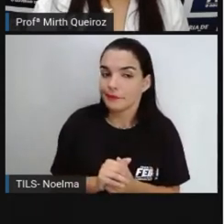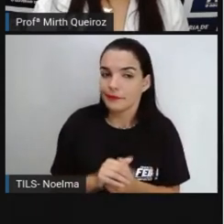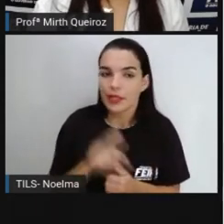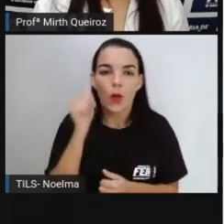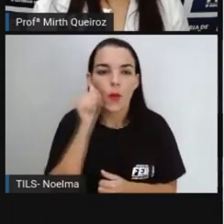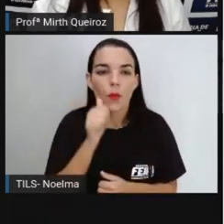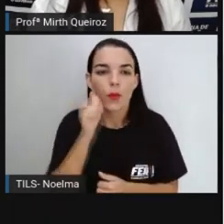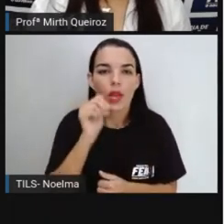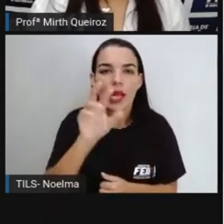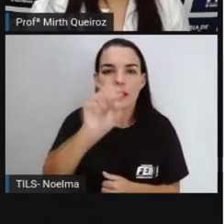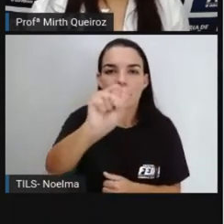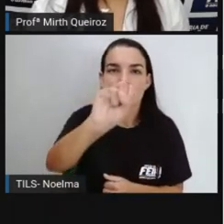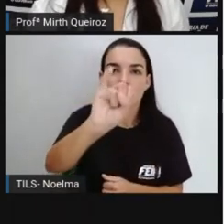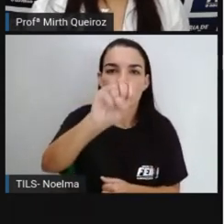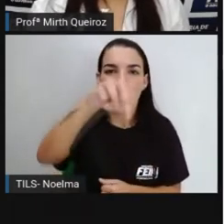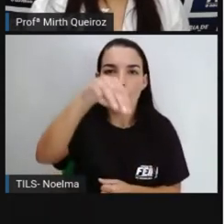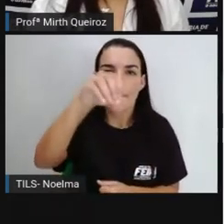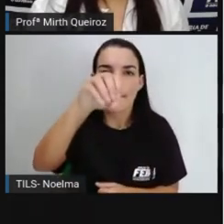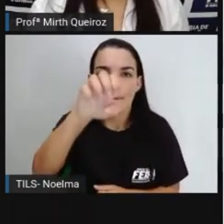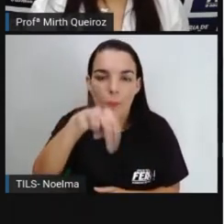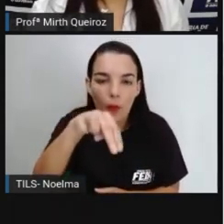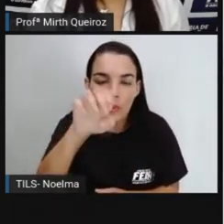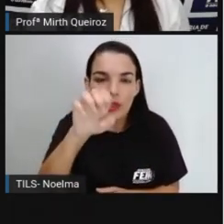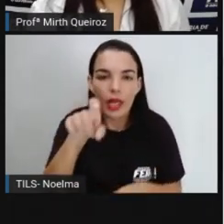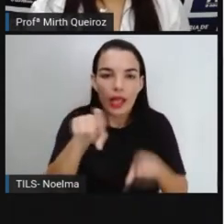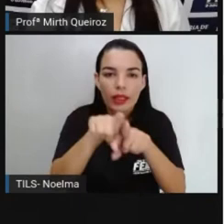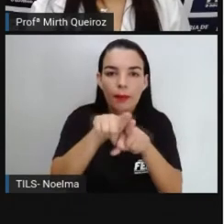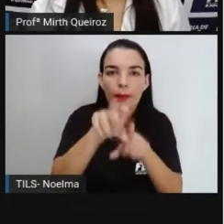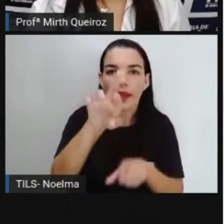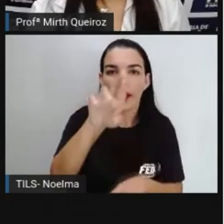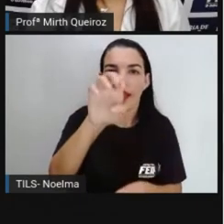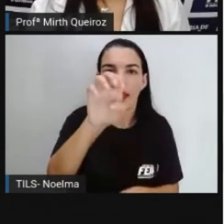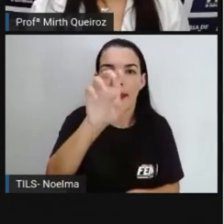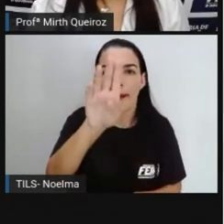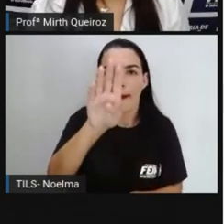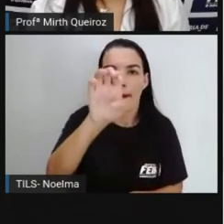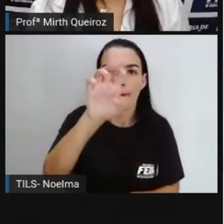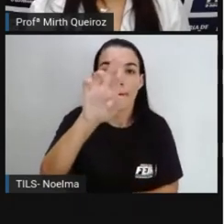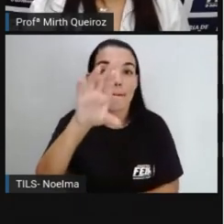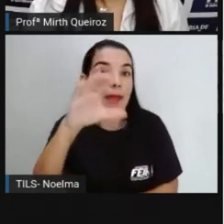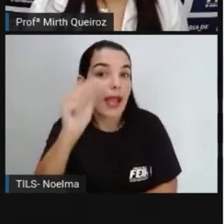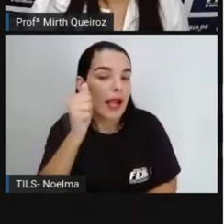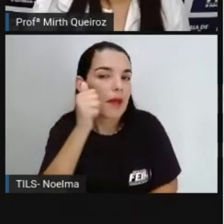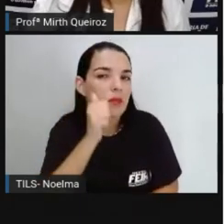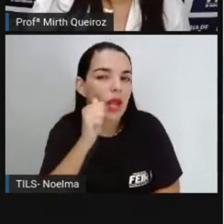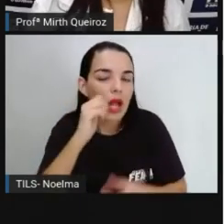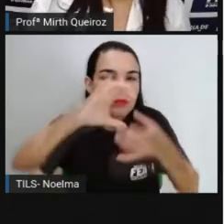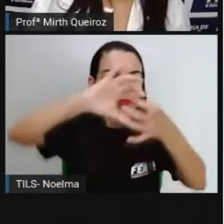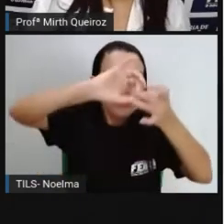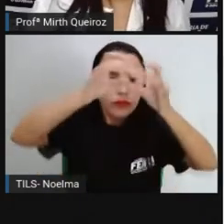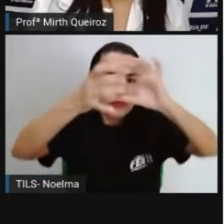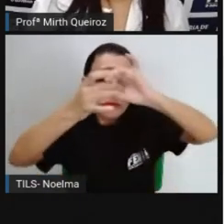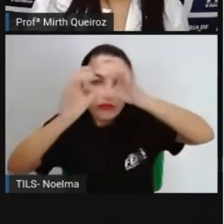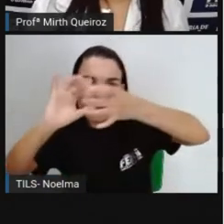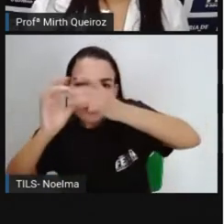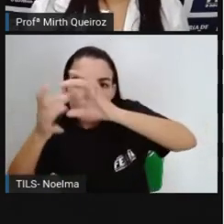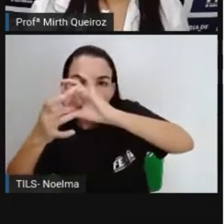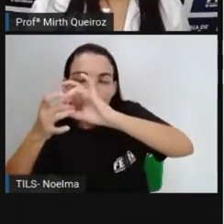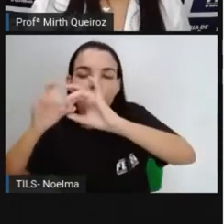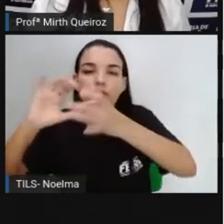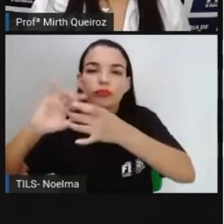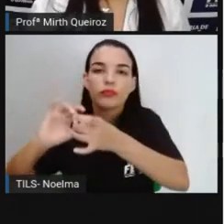Rebeca Andrade Elas, em uma mesma circunstância, elas demonstraram isso pra gente De forma distinta Como é que essas emoções, elas podem